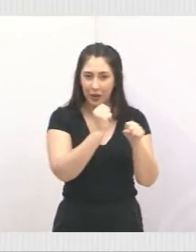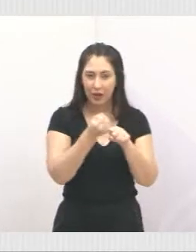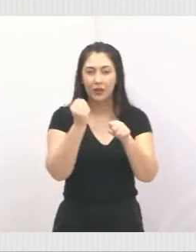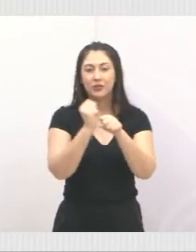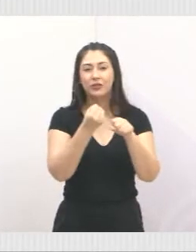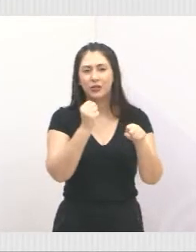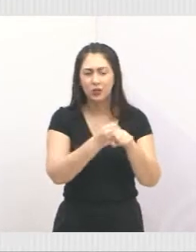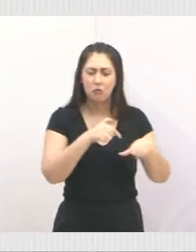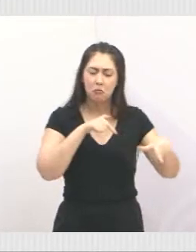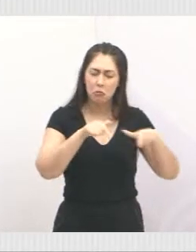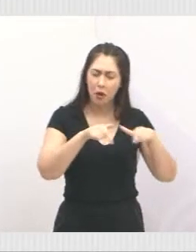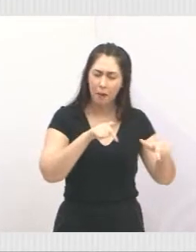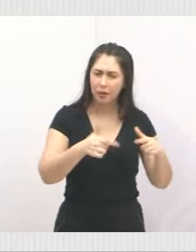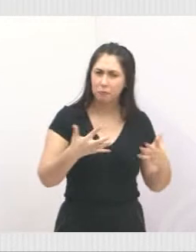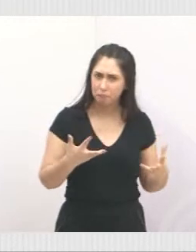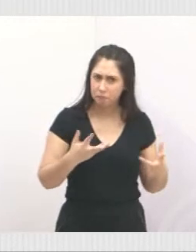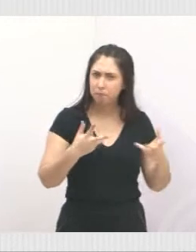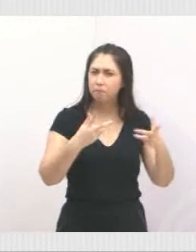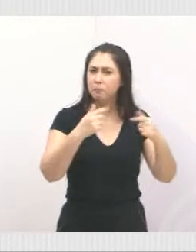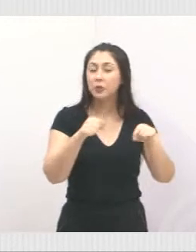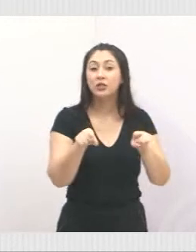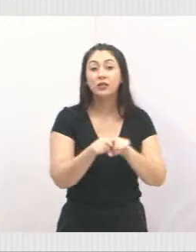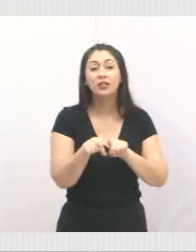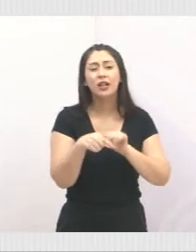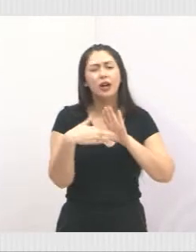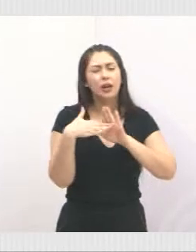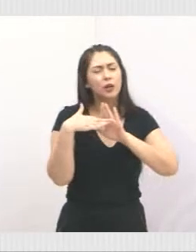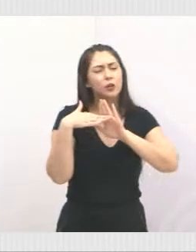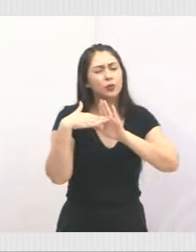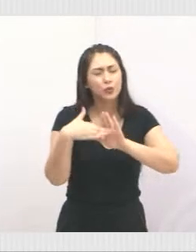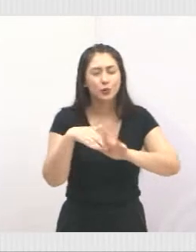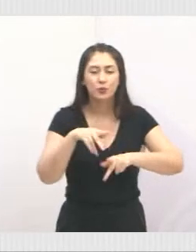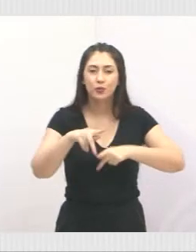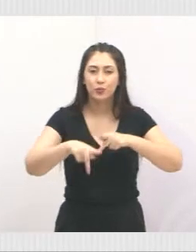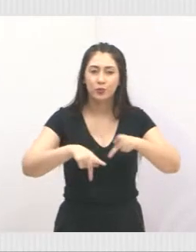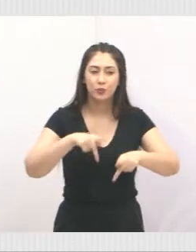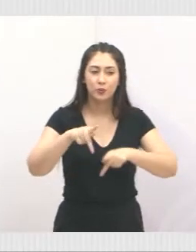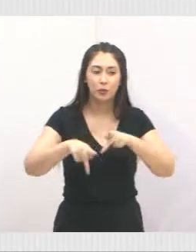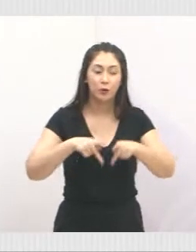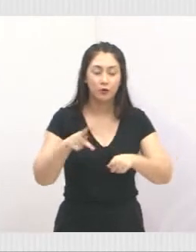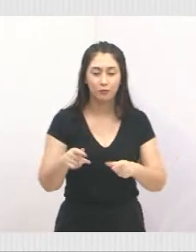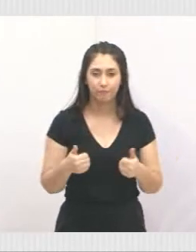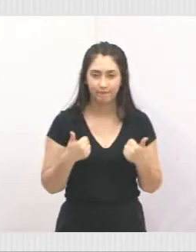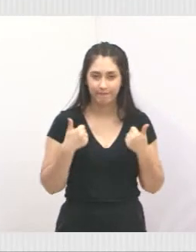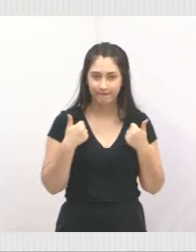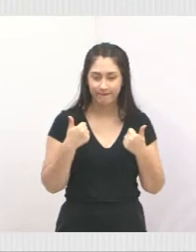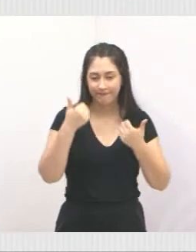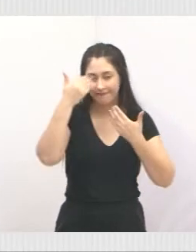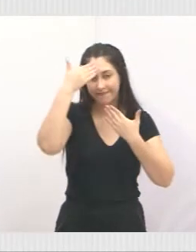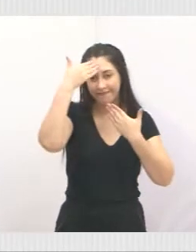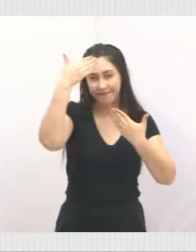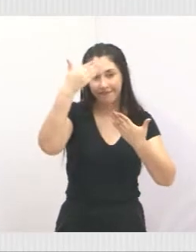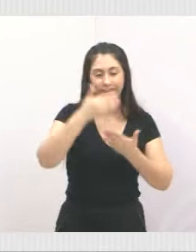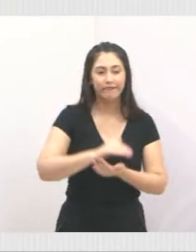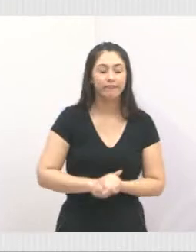que fez um belíssimo trabalho ali, ajudando toda a população. Tá certo? Muito obrigado.